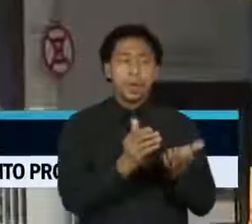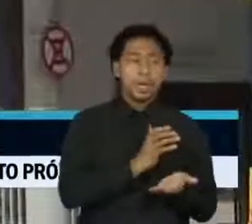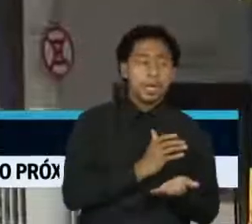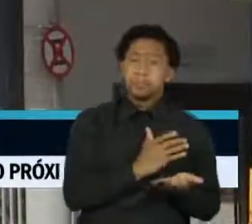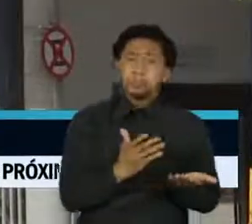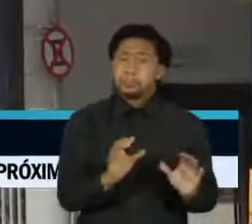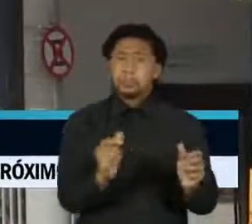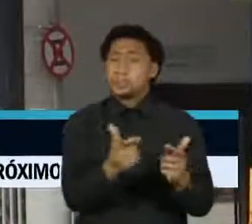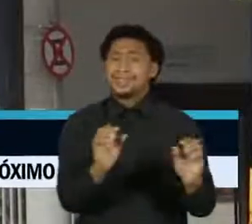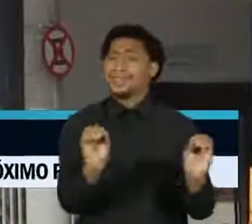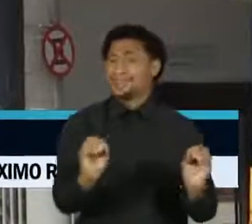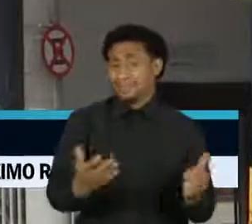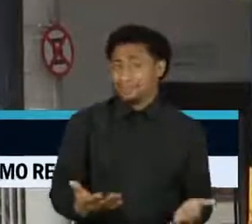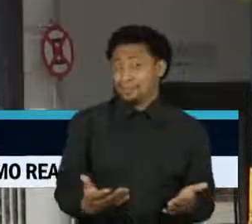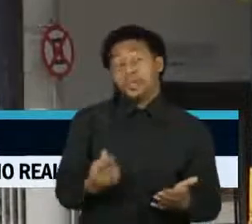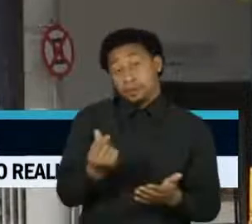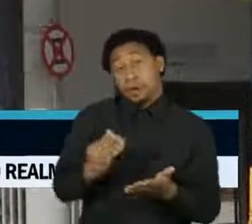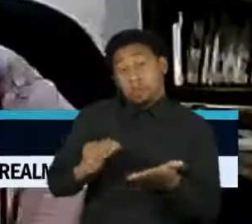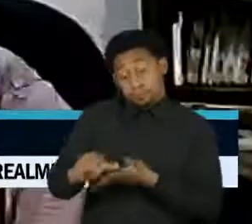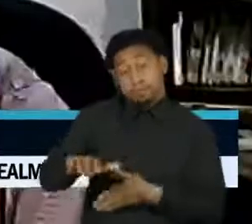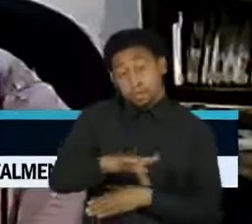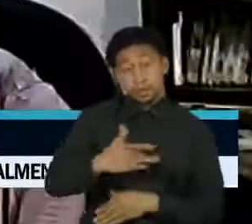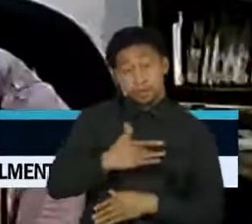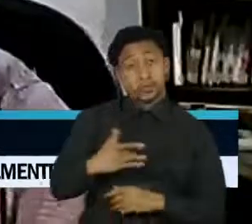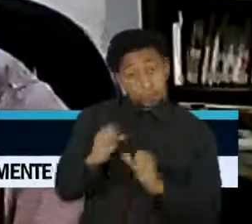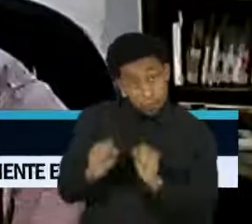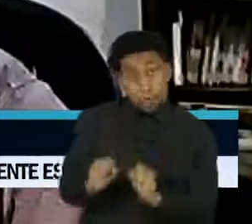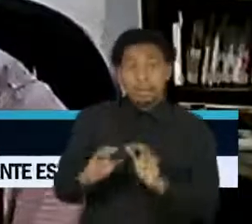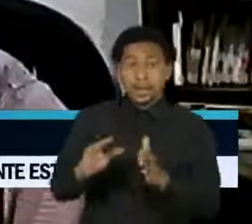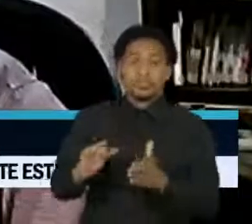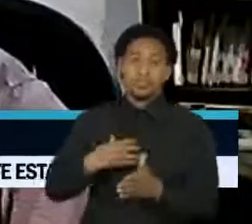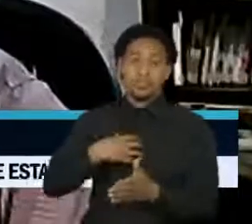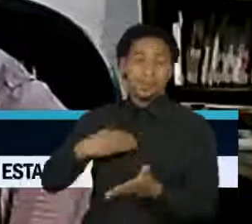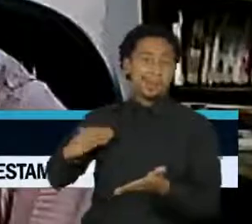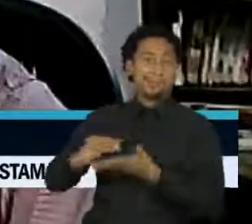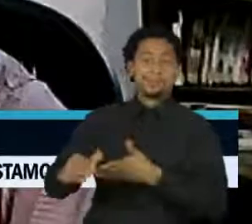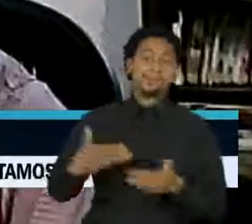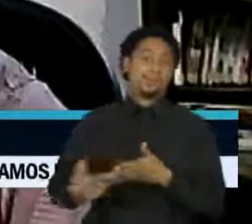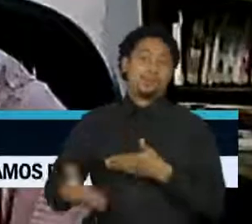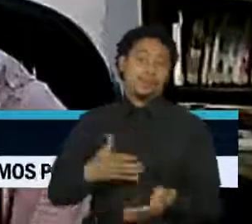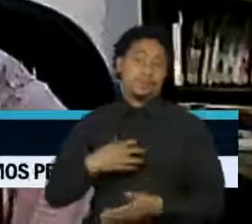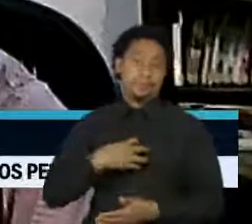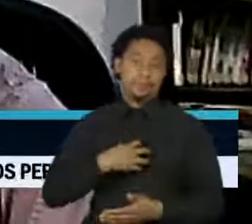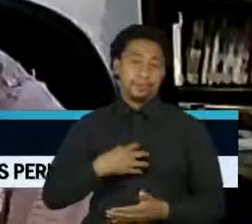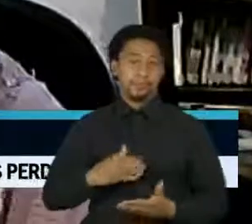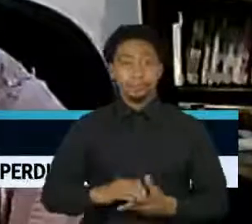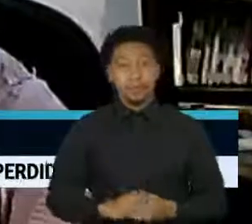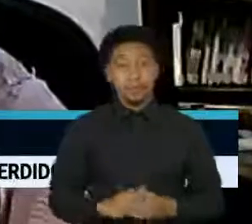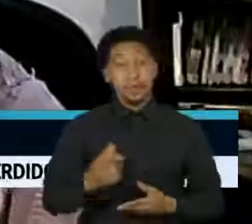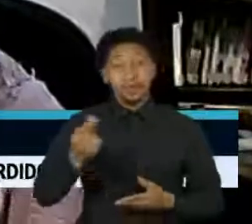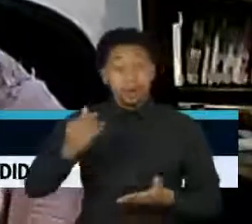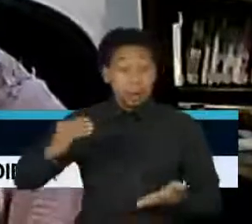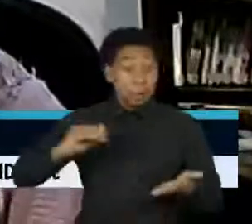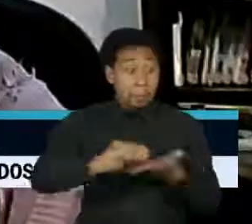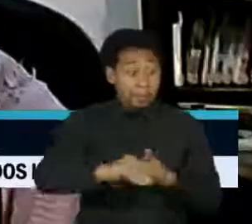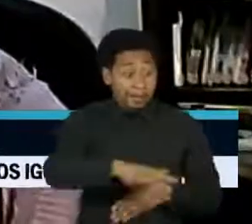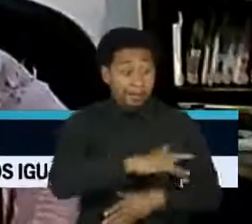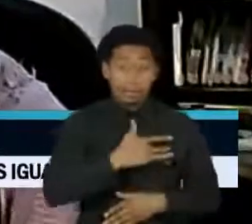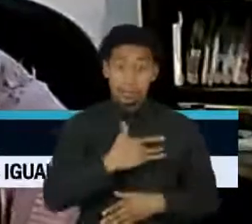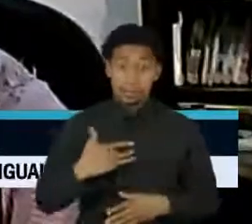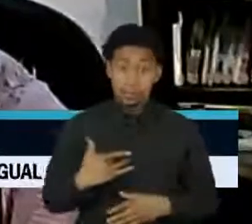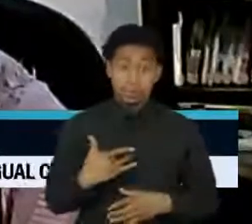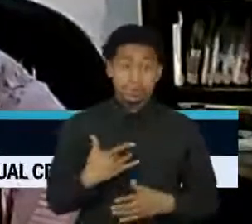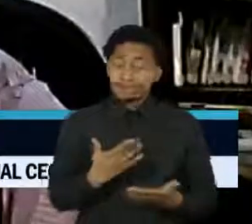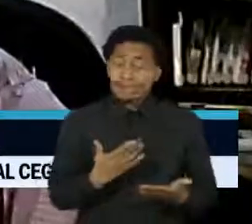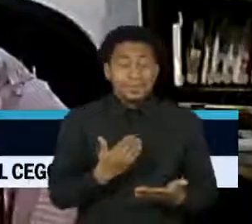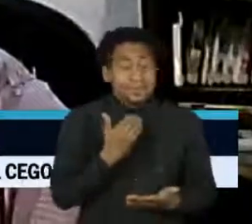para a saúde, mas pode ser mal aplicada. Ser com saúde não é suficiente, tem que ser no local certo para